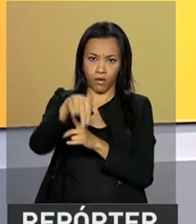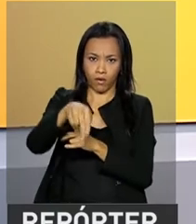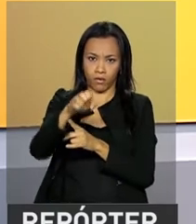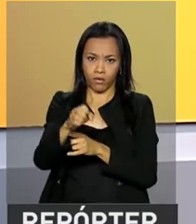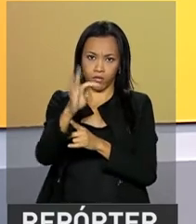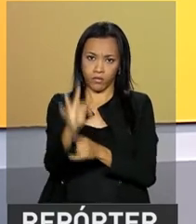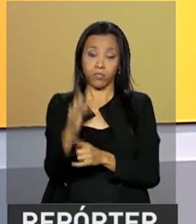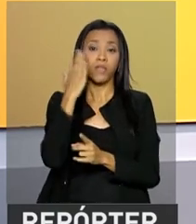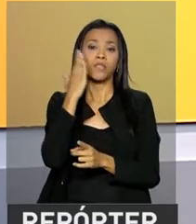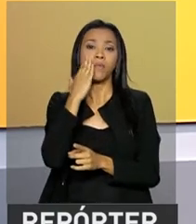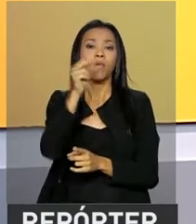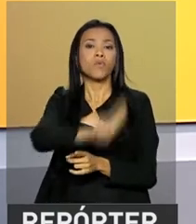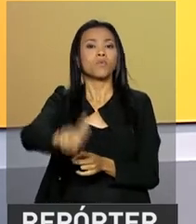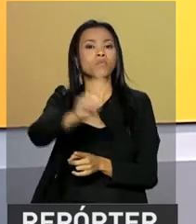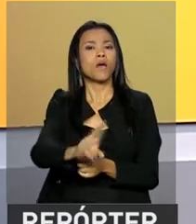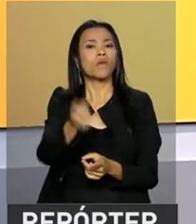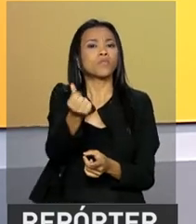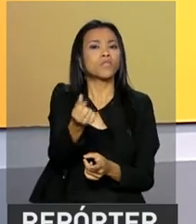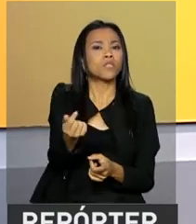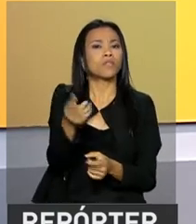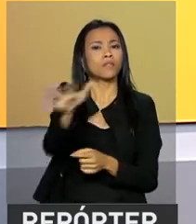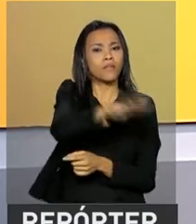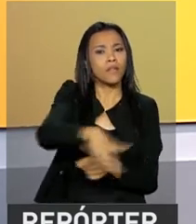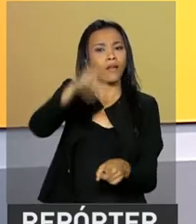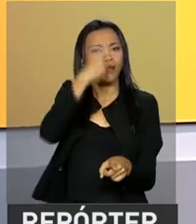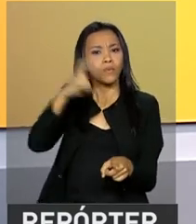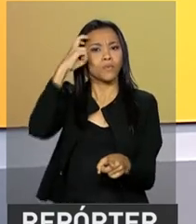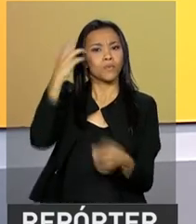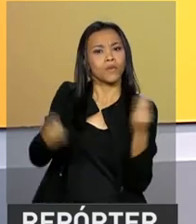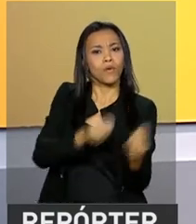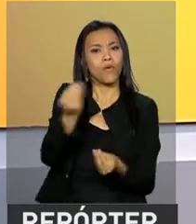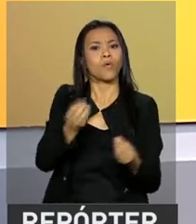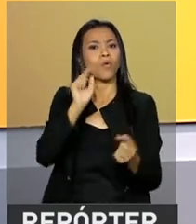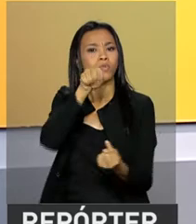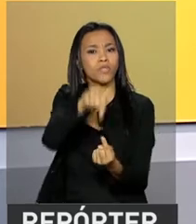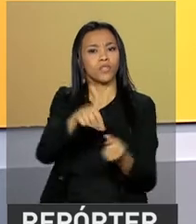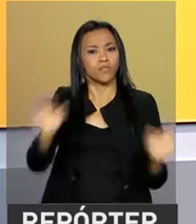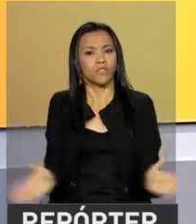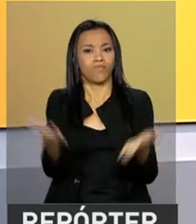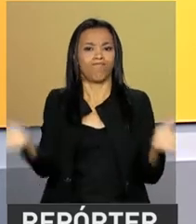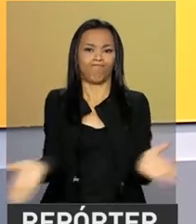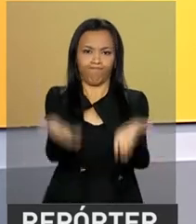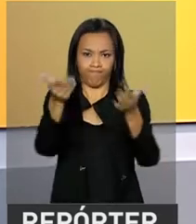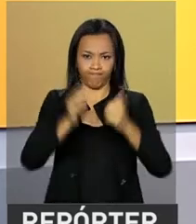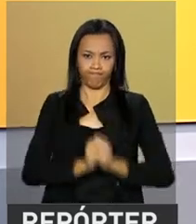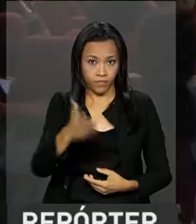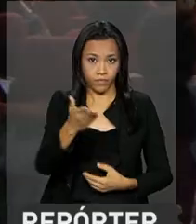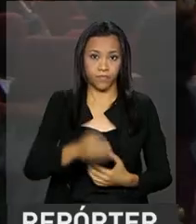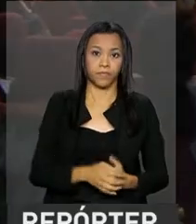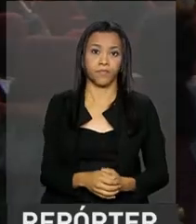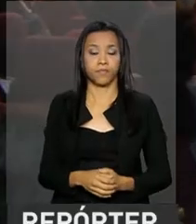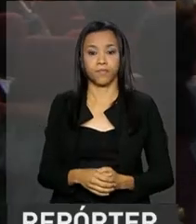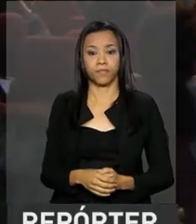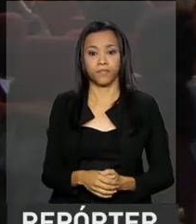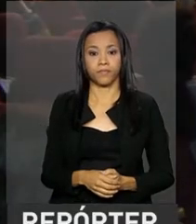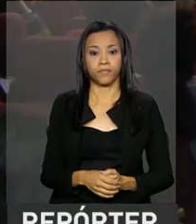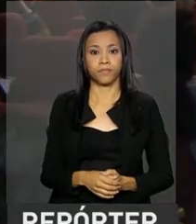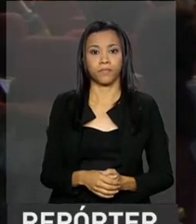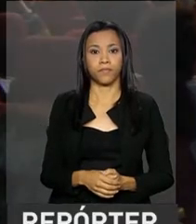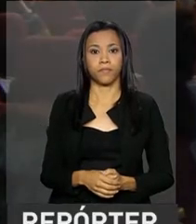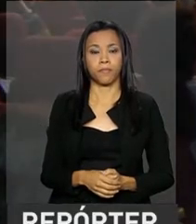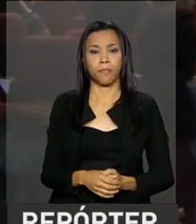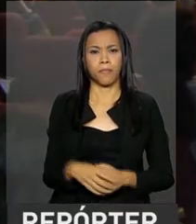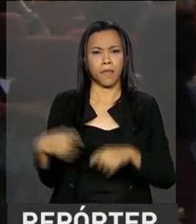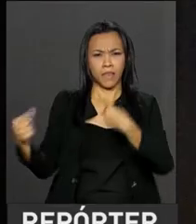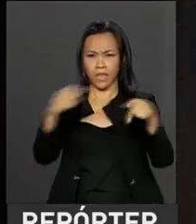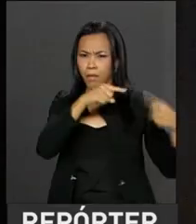uso de recursos deve potencializar a Lei de Incentivo à Cultura. Para debater